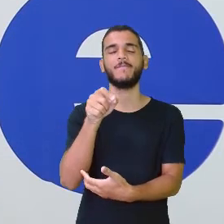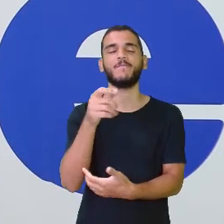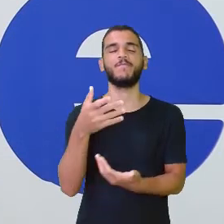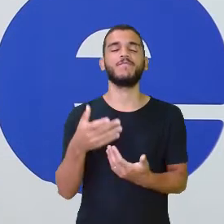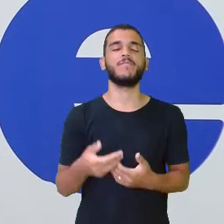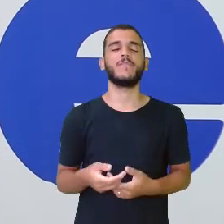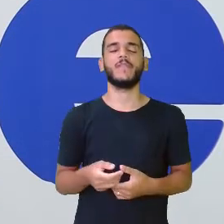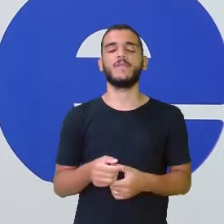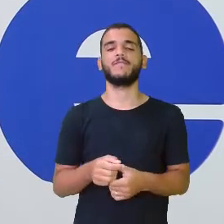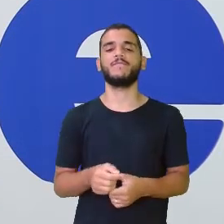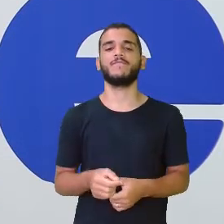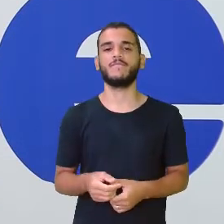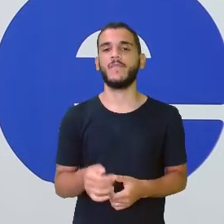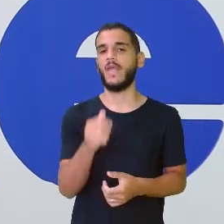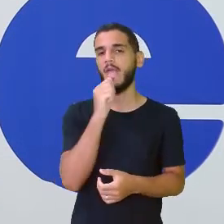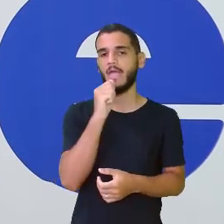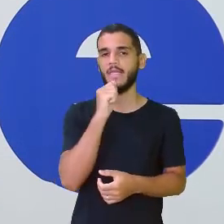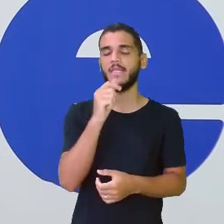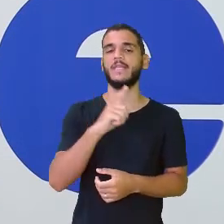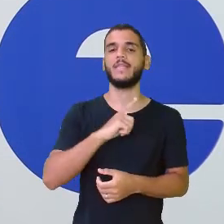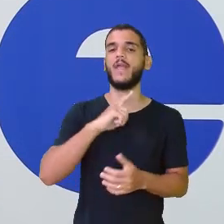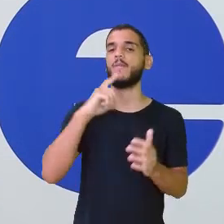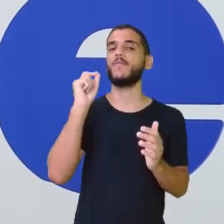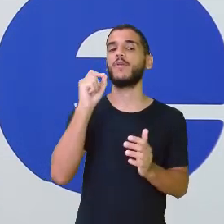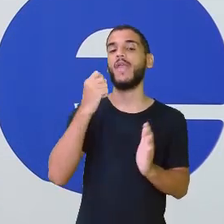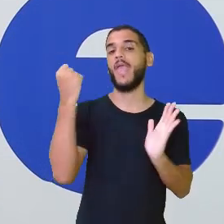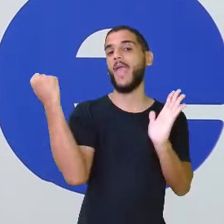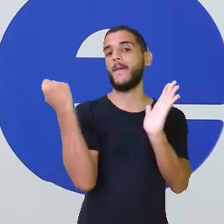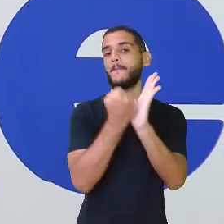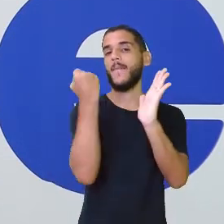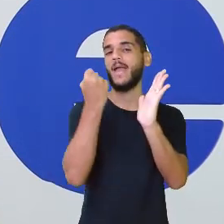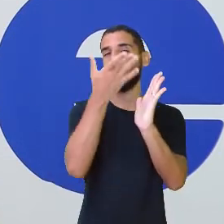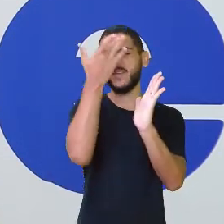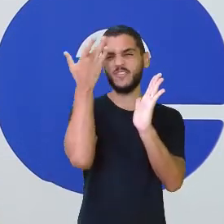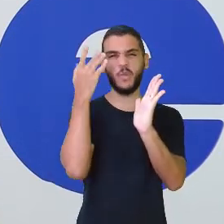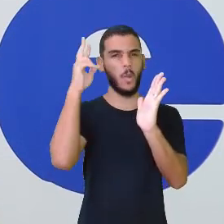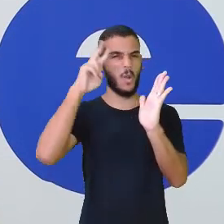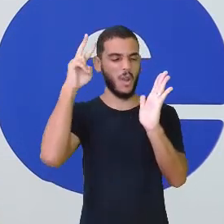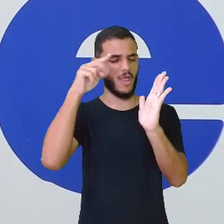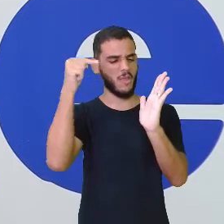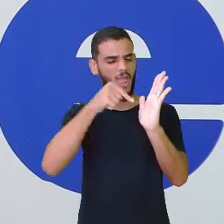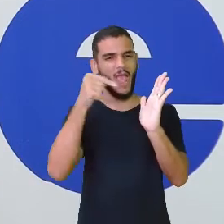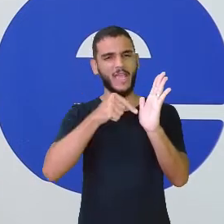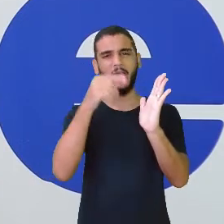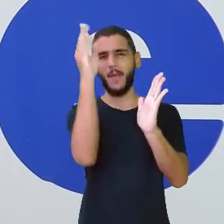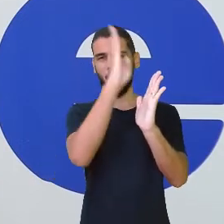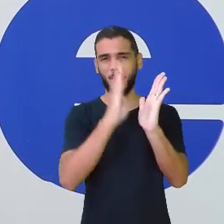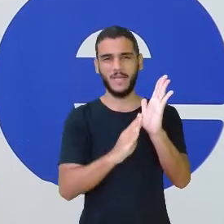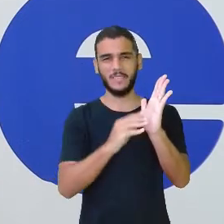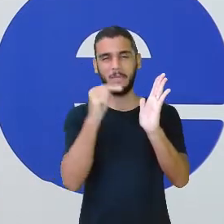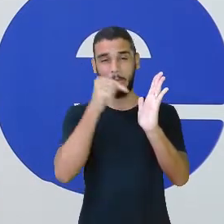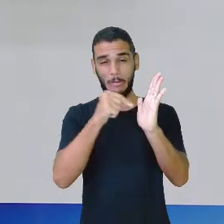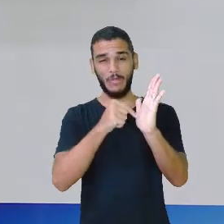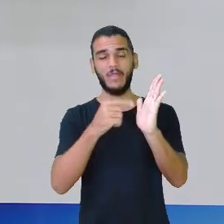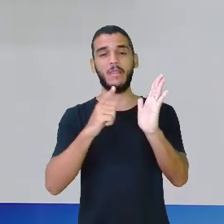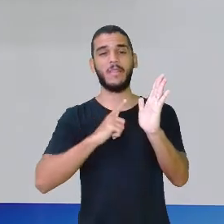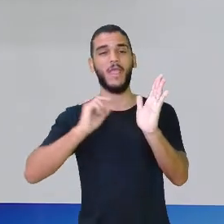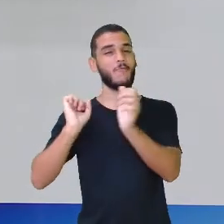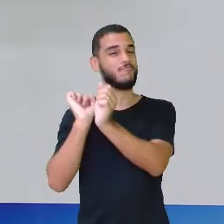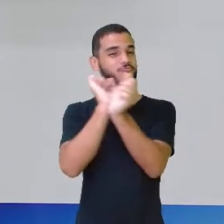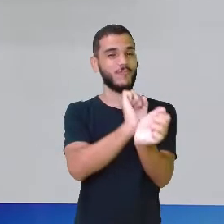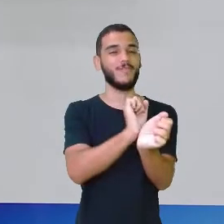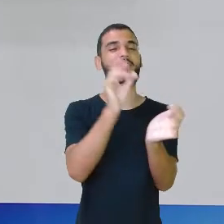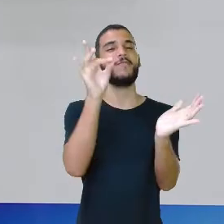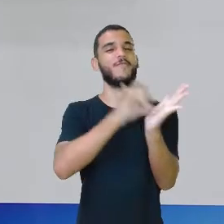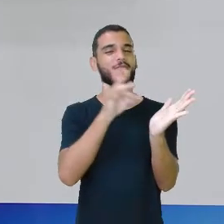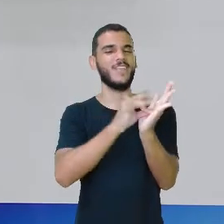relevante. Ainda temos essa marca no país. Carregamos ainda essa marca sobre a escravidão. É verdade, gente. E